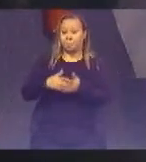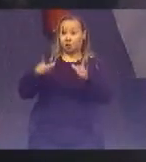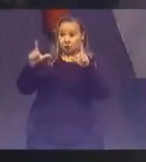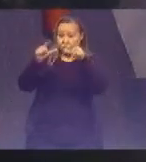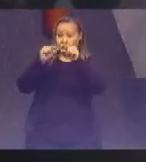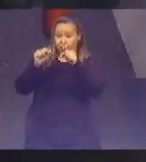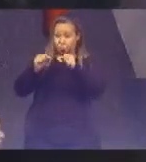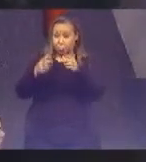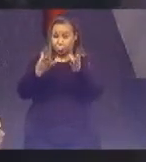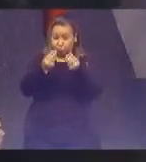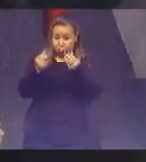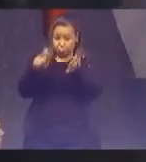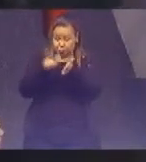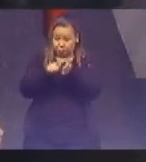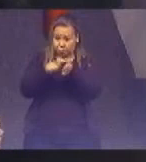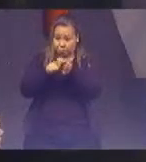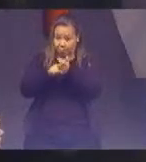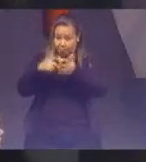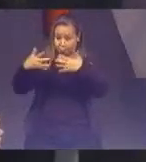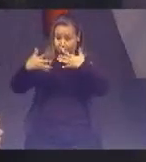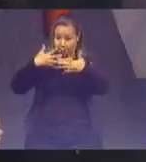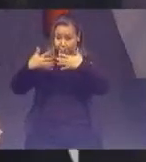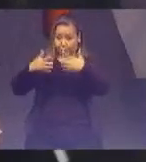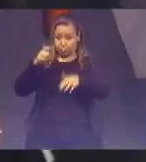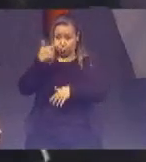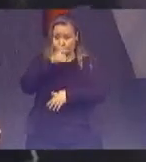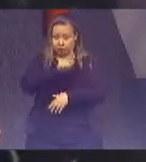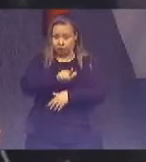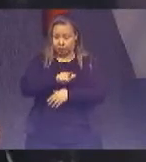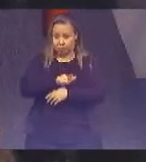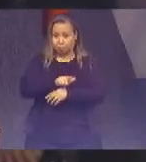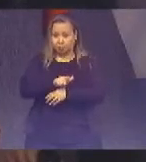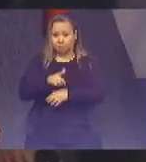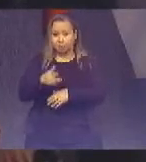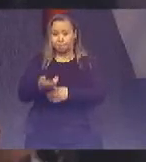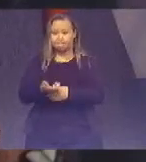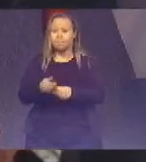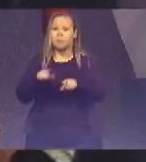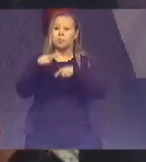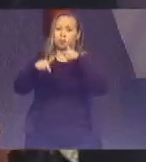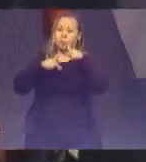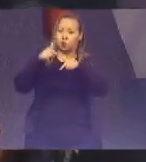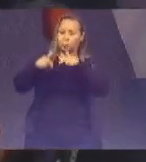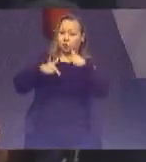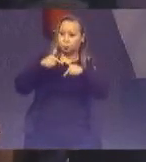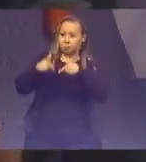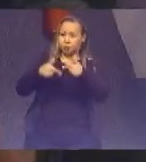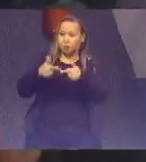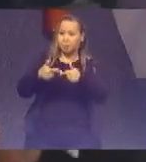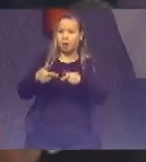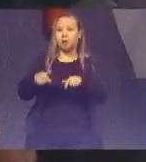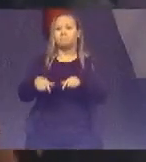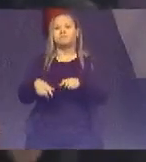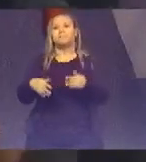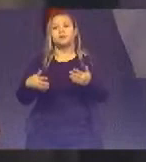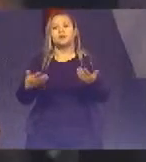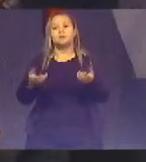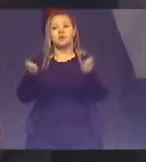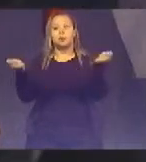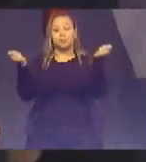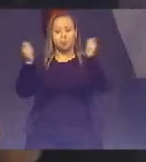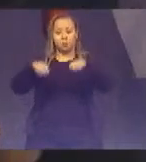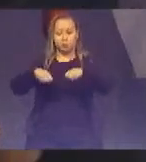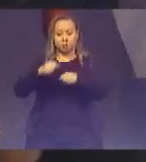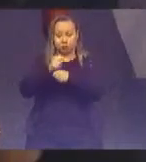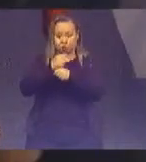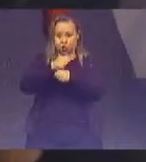volume de papel e de plásticos consumidos com o trabalho dos núcleos socioambientais, foi possível destinar, somente durante o